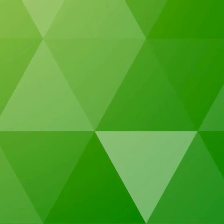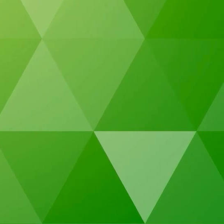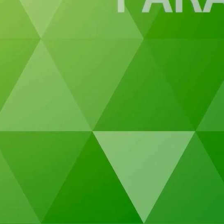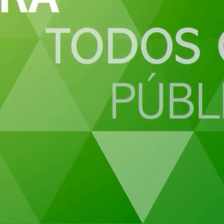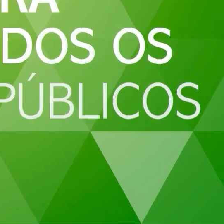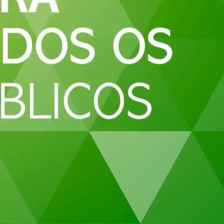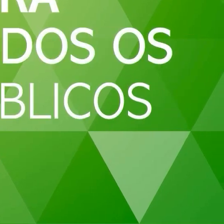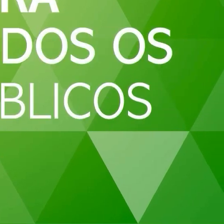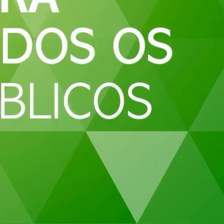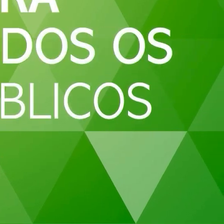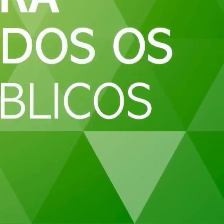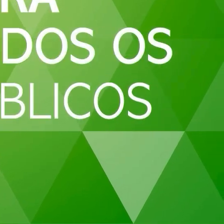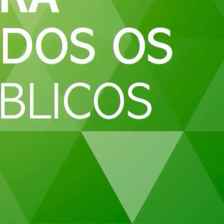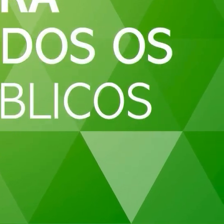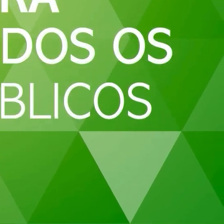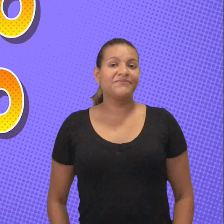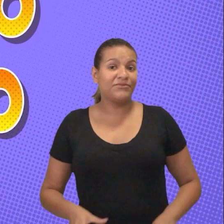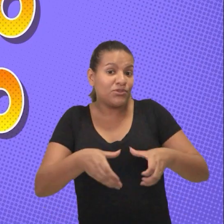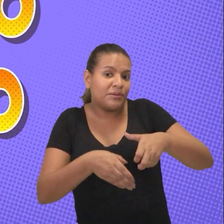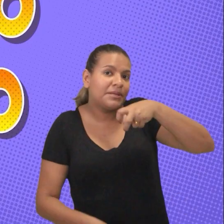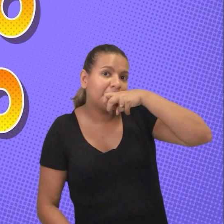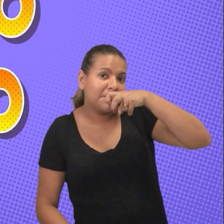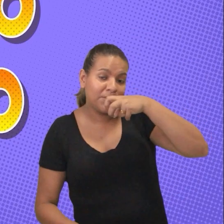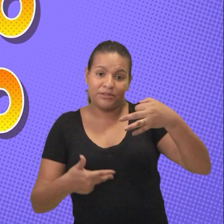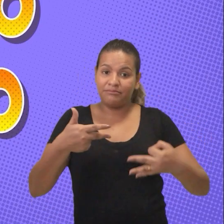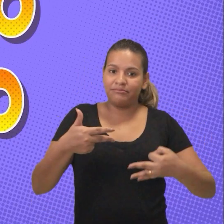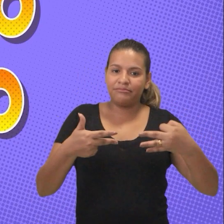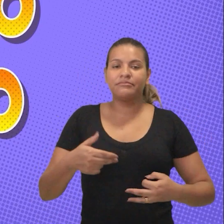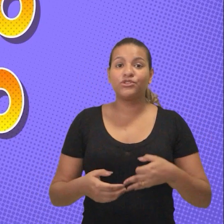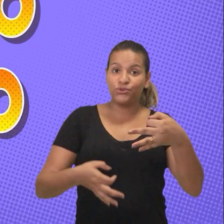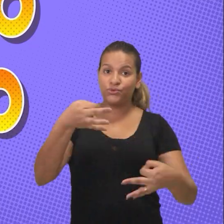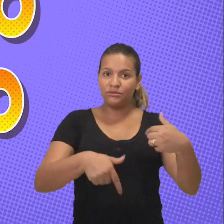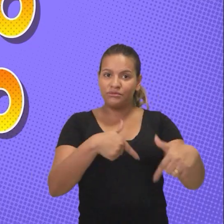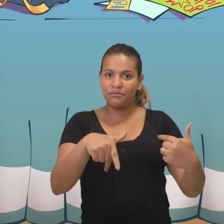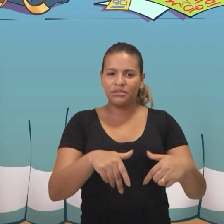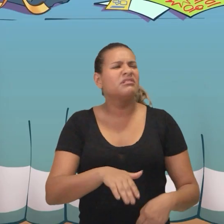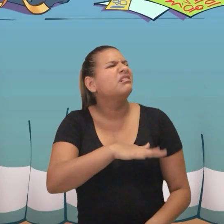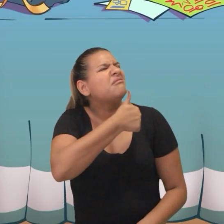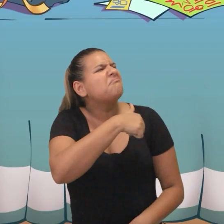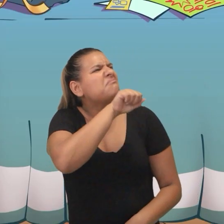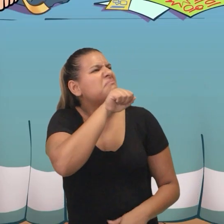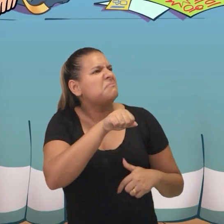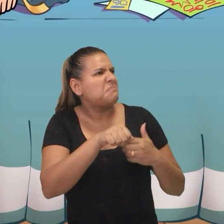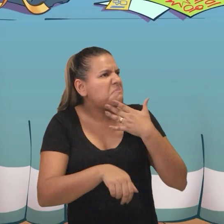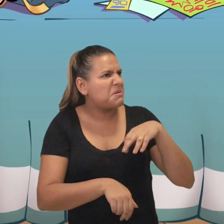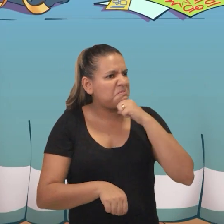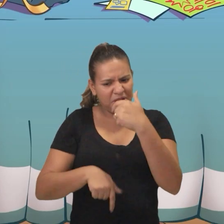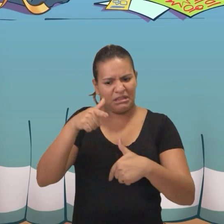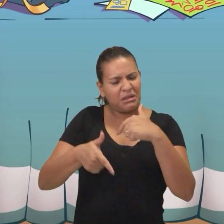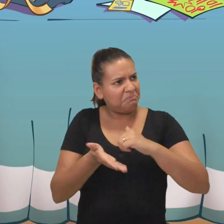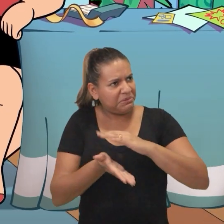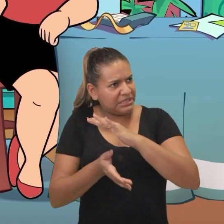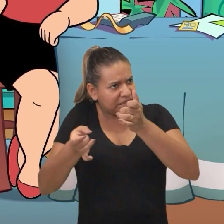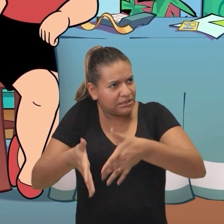Turma da Mônica e o Poder Judiciário Justiça do Trabalho Cebolinha segura uma bola e caminha em direção à Dona Cebola Mãe, o pai saiu do emprego?